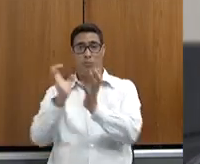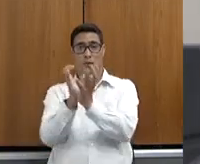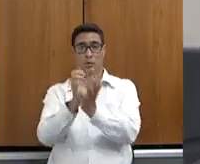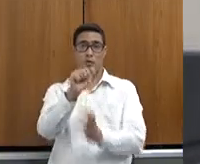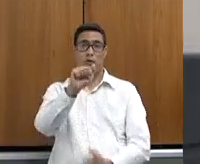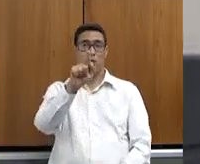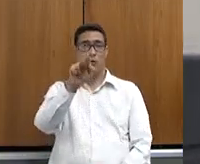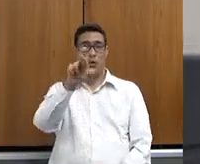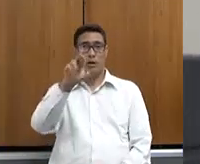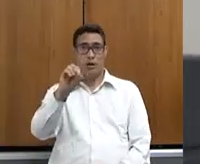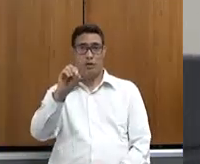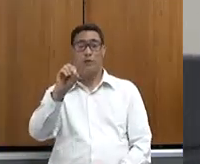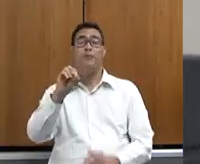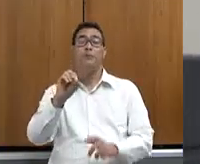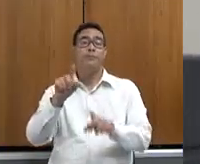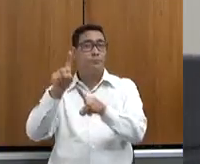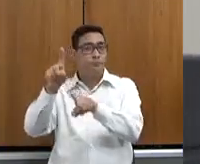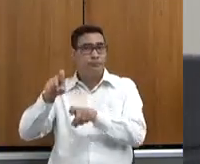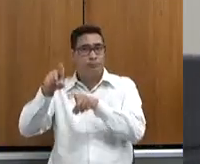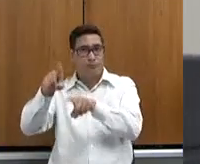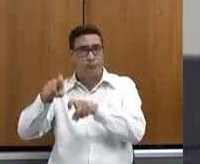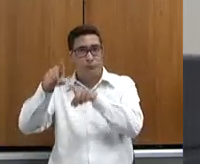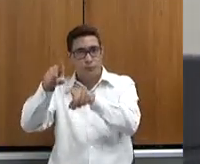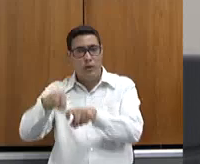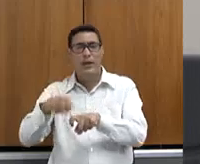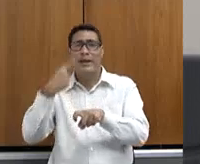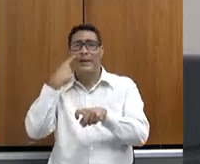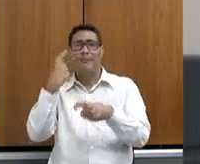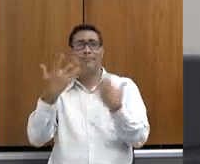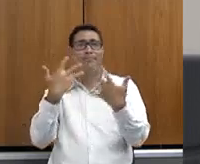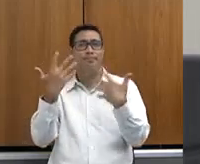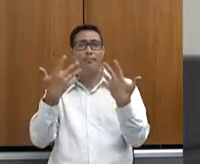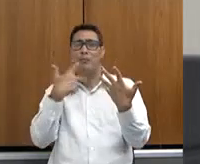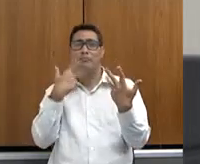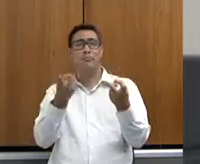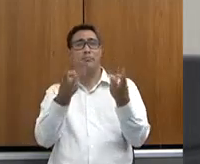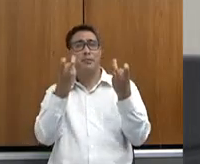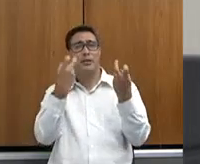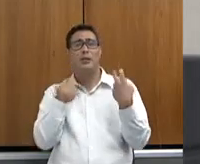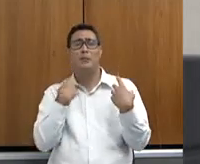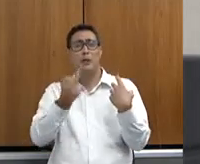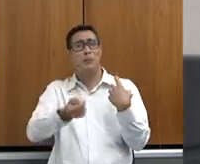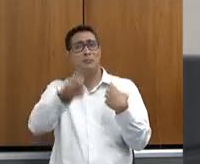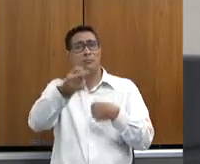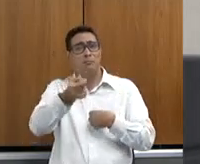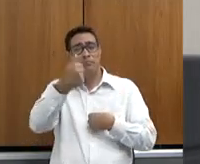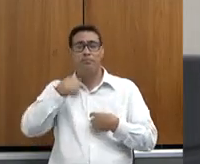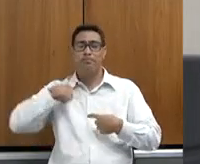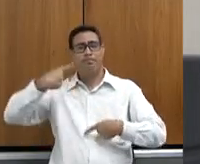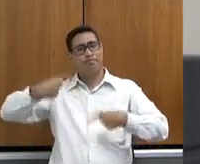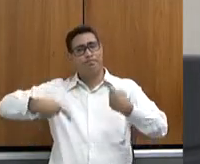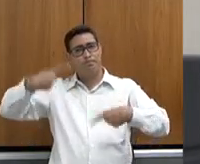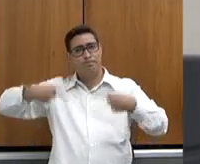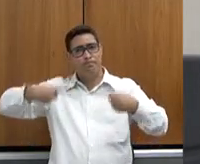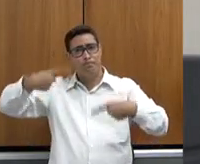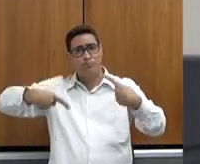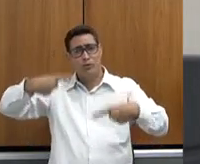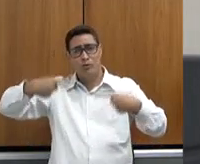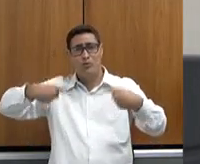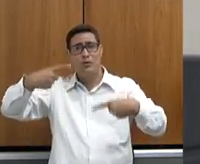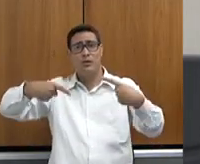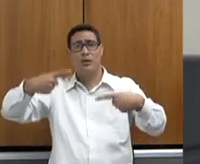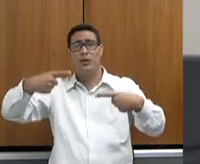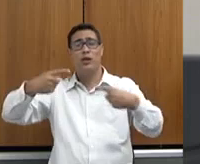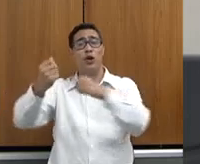observava que muito pouco se discutia do nosso produtor rural fora da